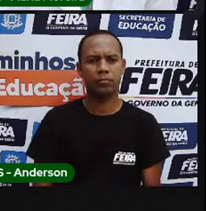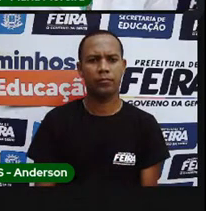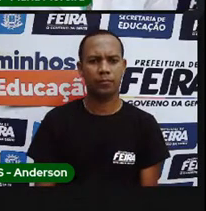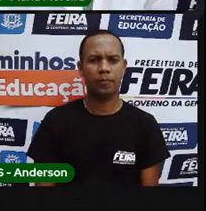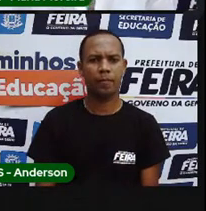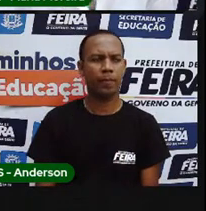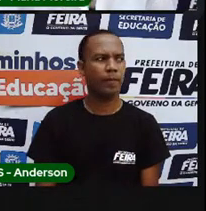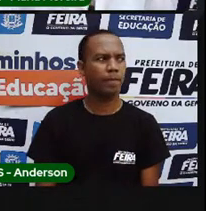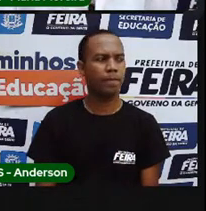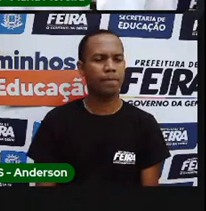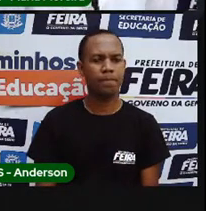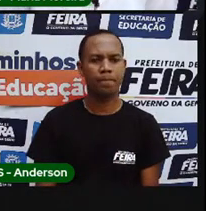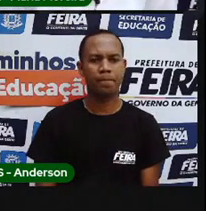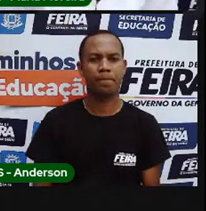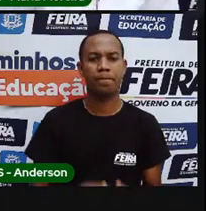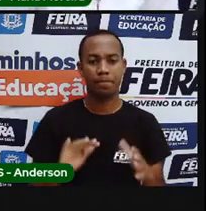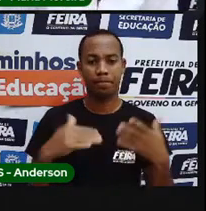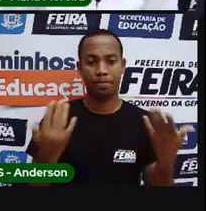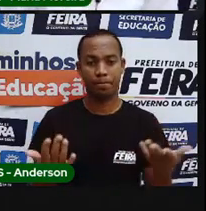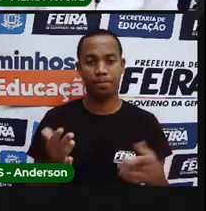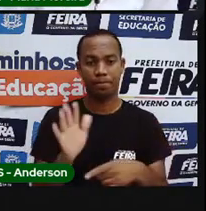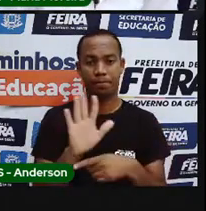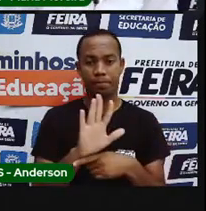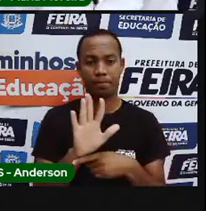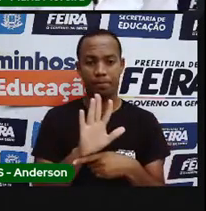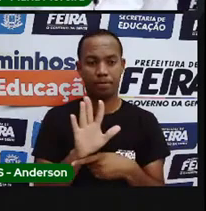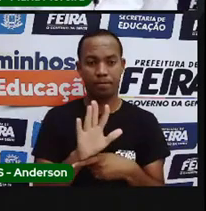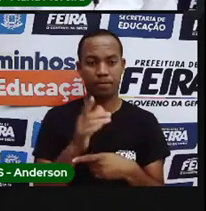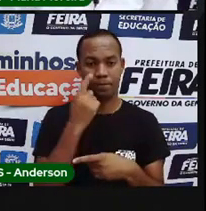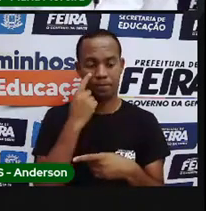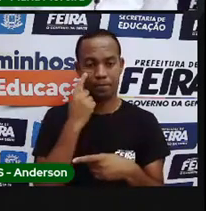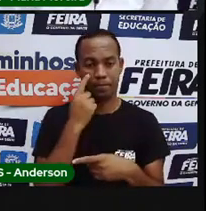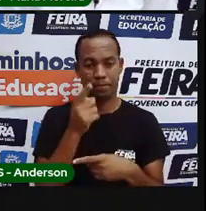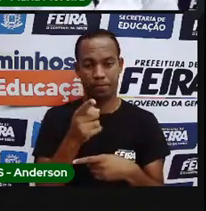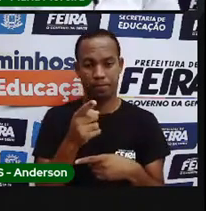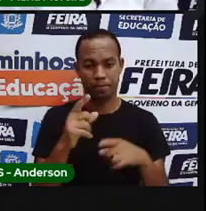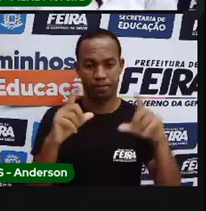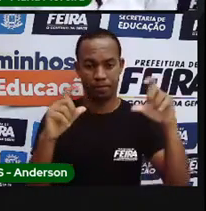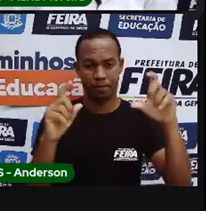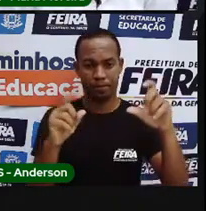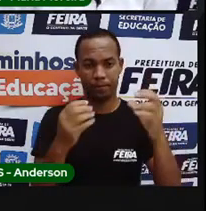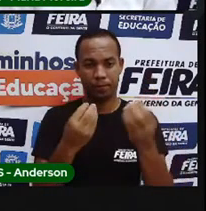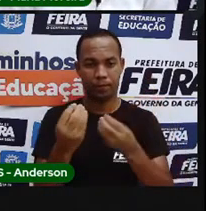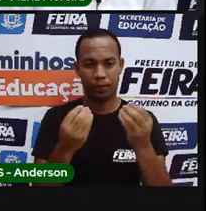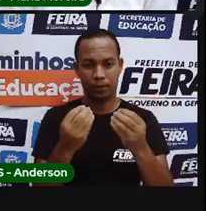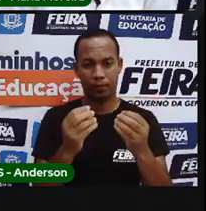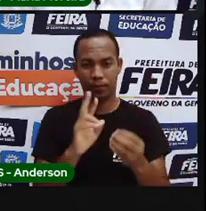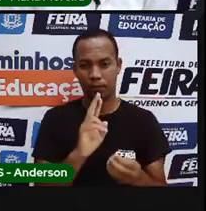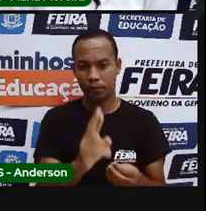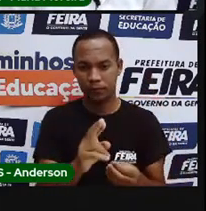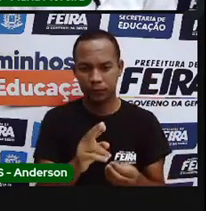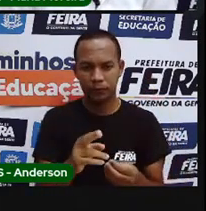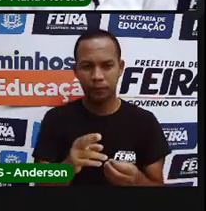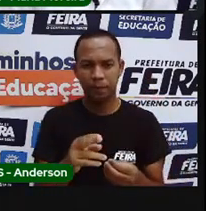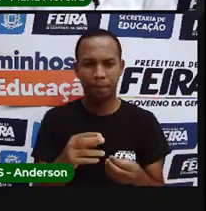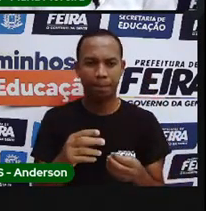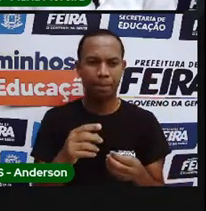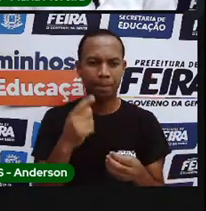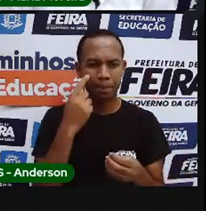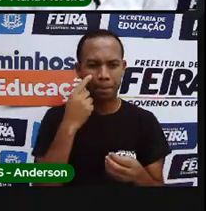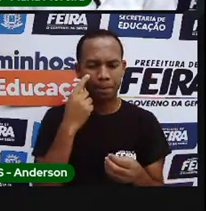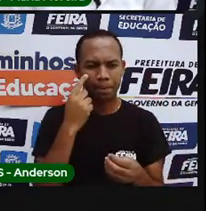Bom, com vários vídeos e na observação da chave abaixo Responda a atividade Se precisar,